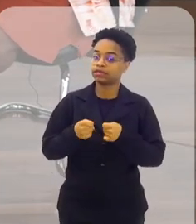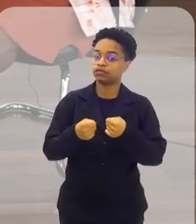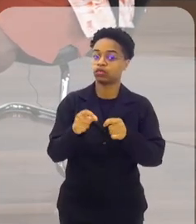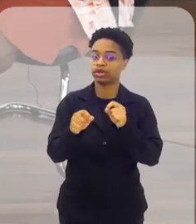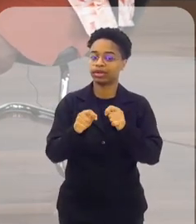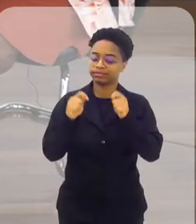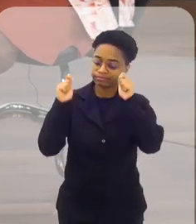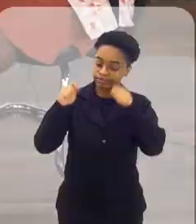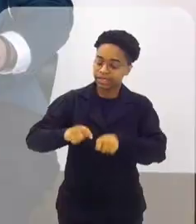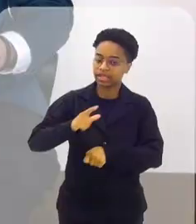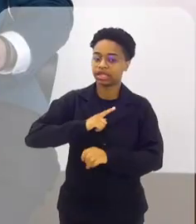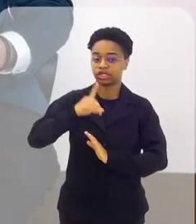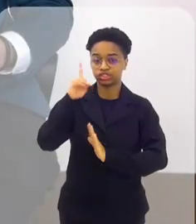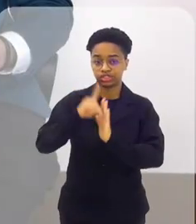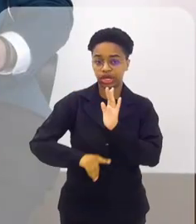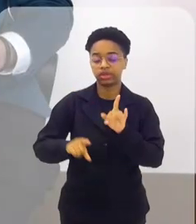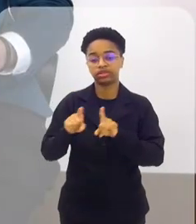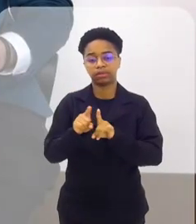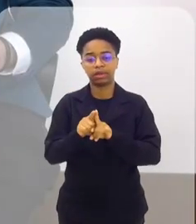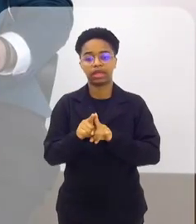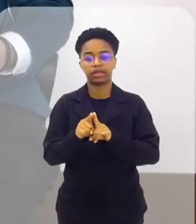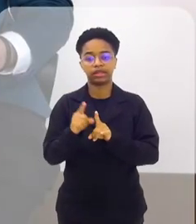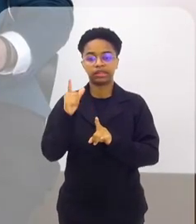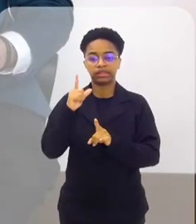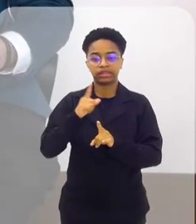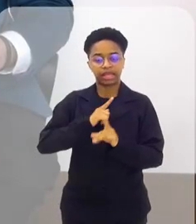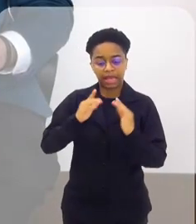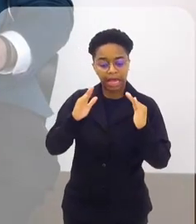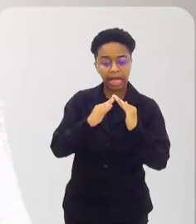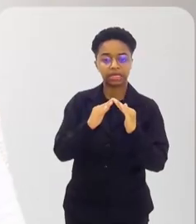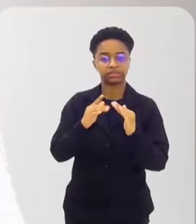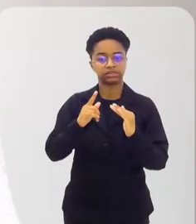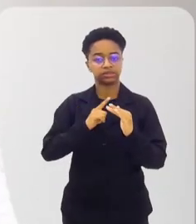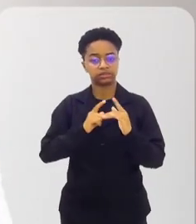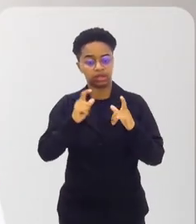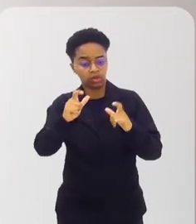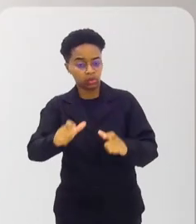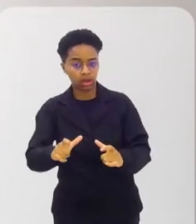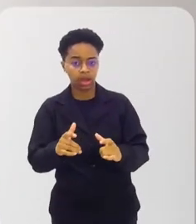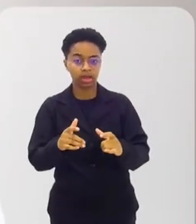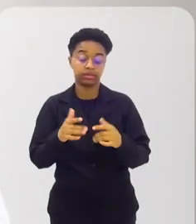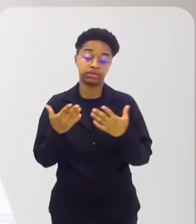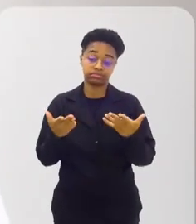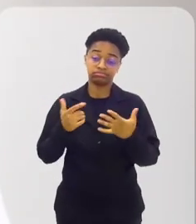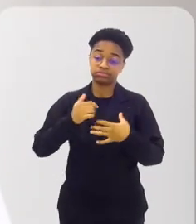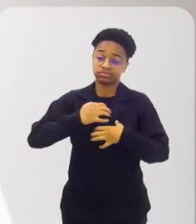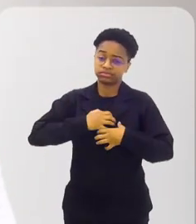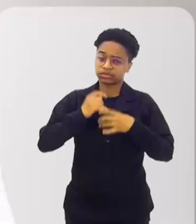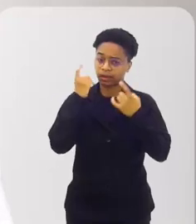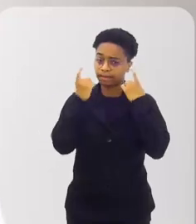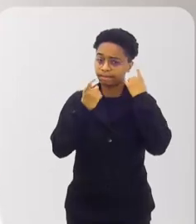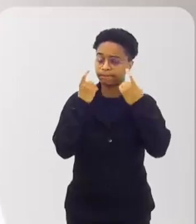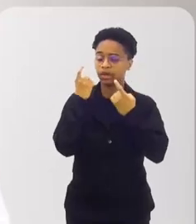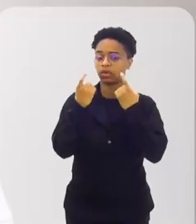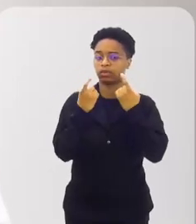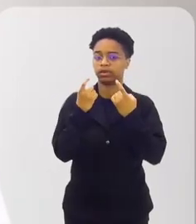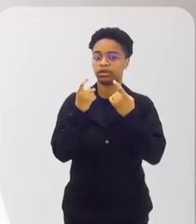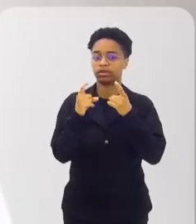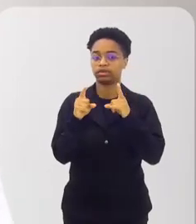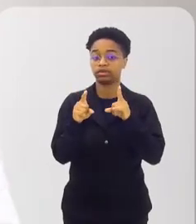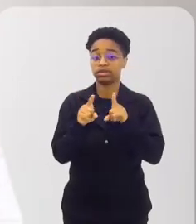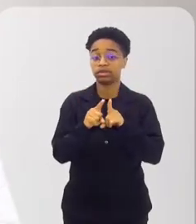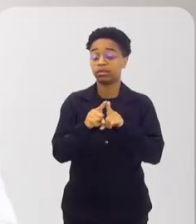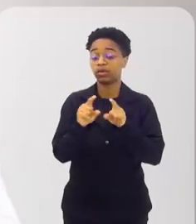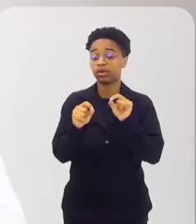ter direito e acesso à terra, moradia. Então, nesse sentido, eu fico muito preocupada, em